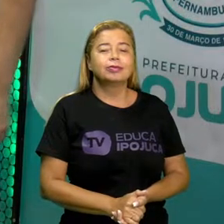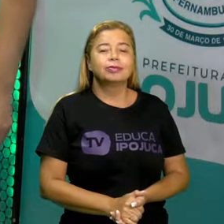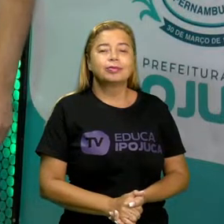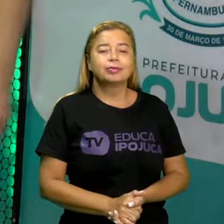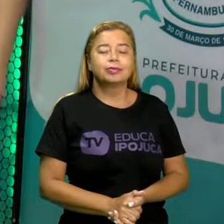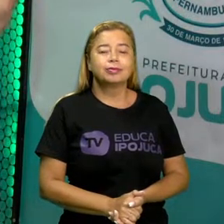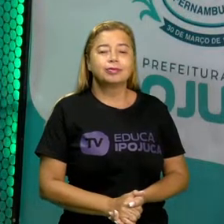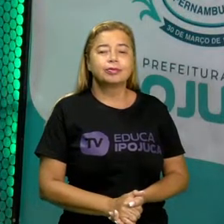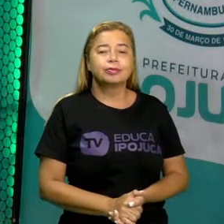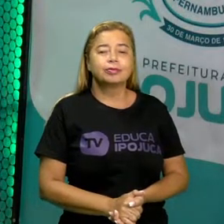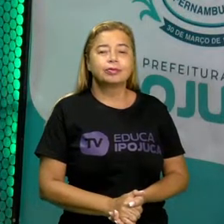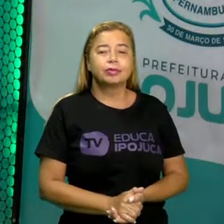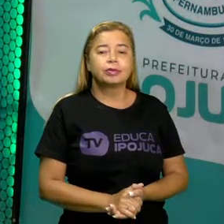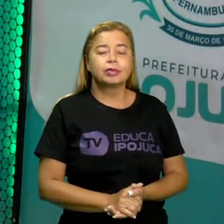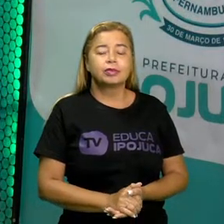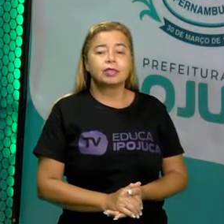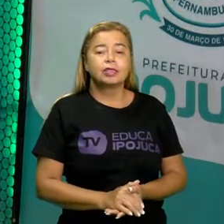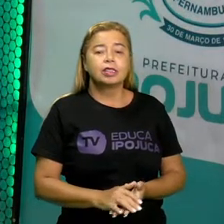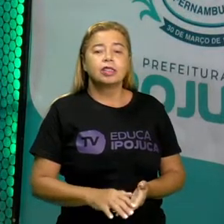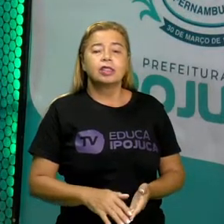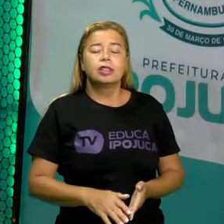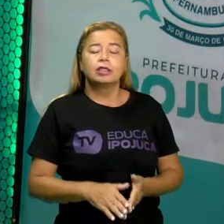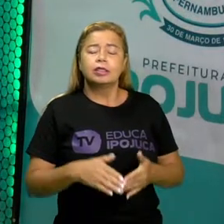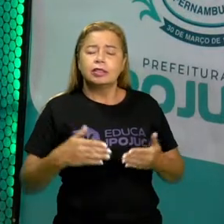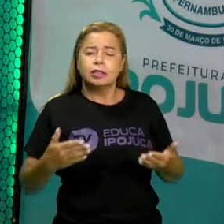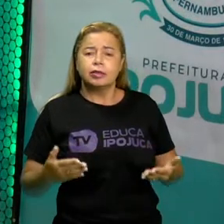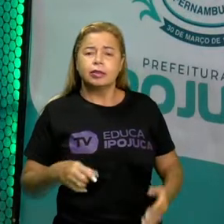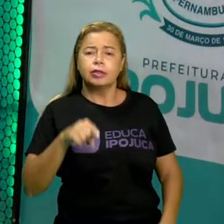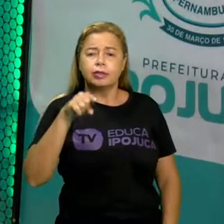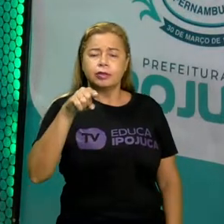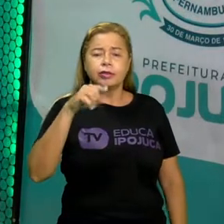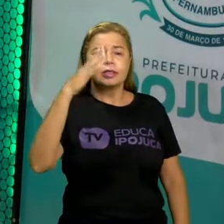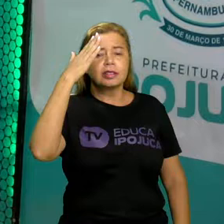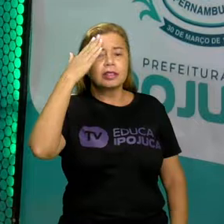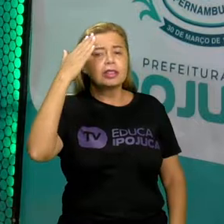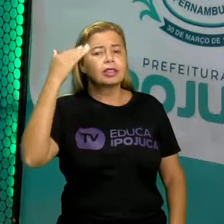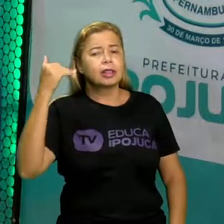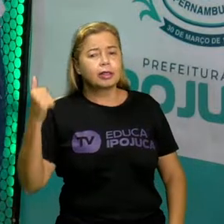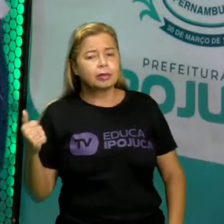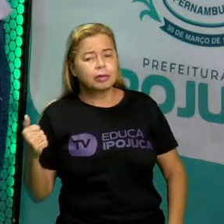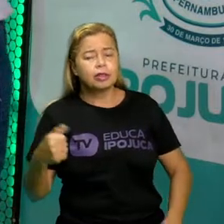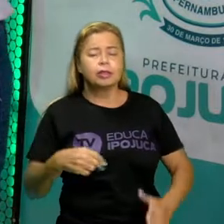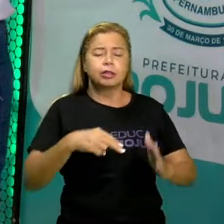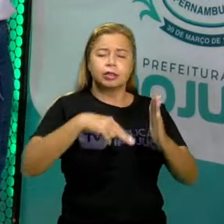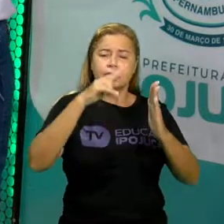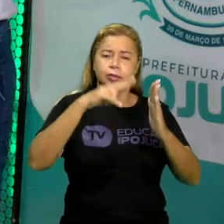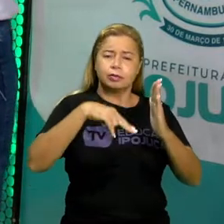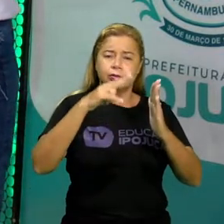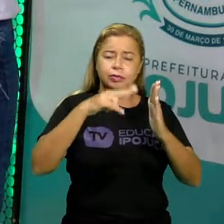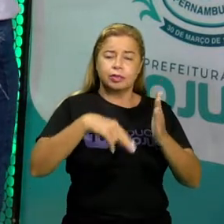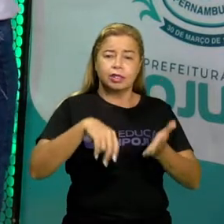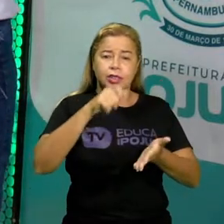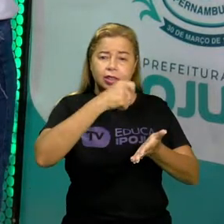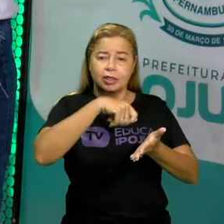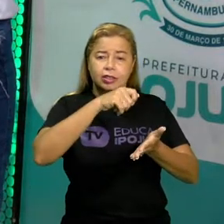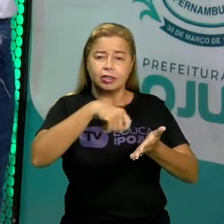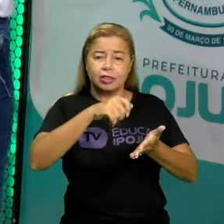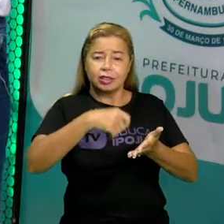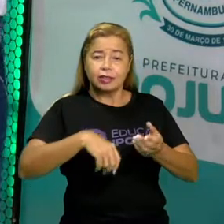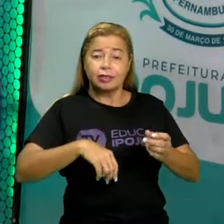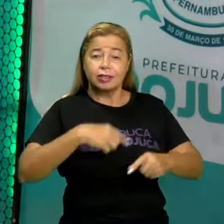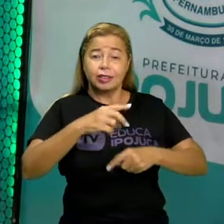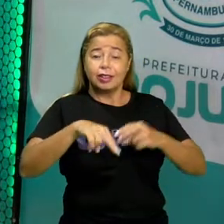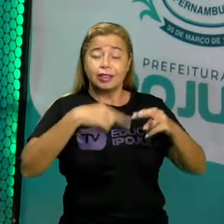Bom, e vocês sabiam, crianças, que ler e escrever é um presente?